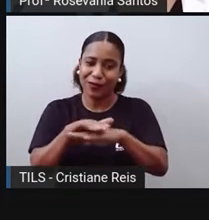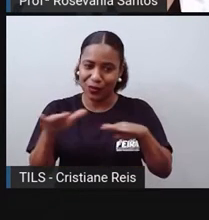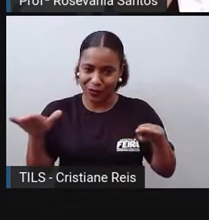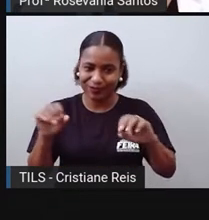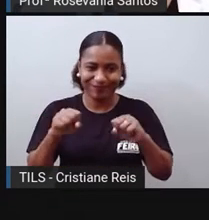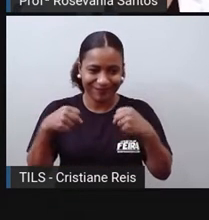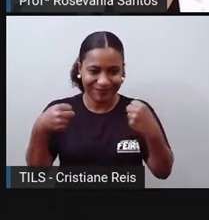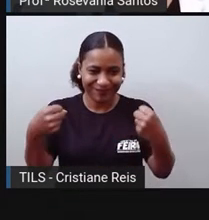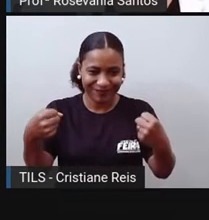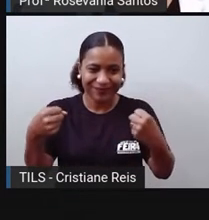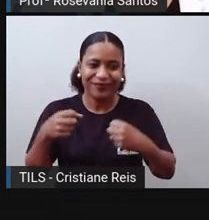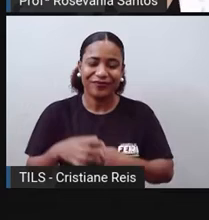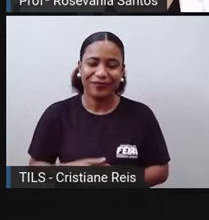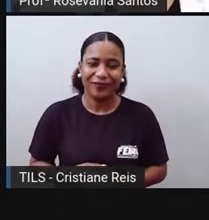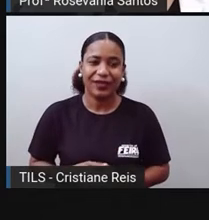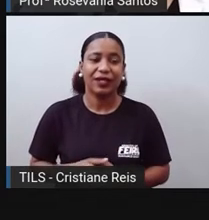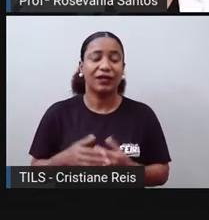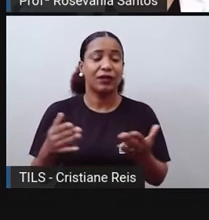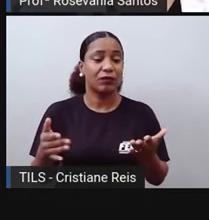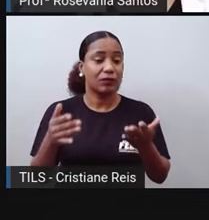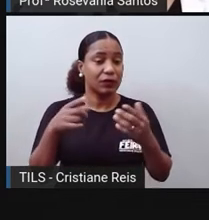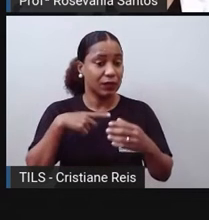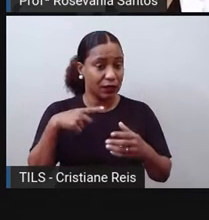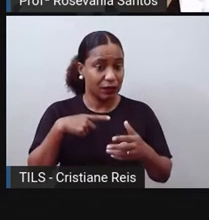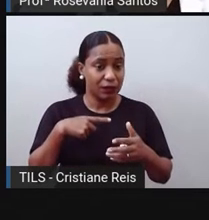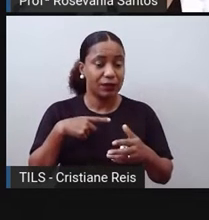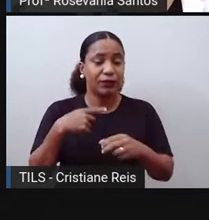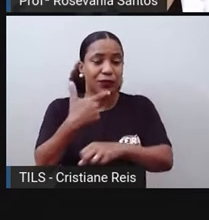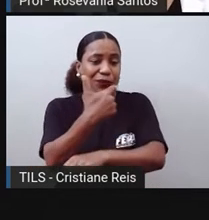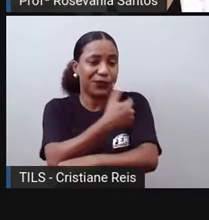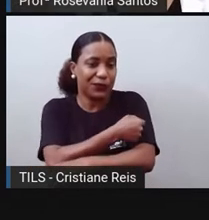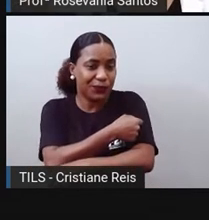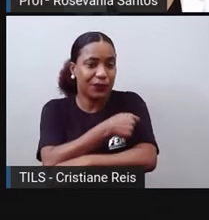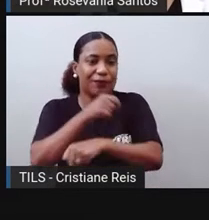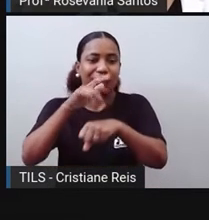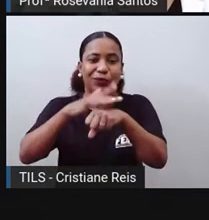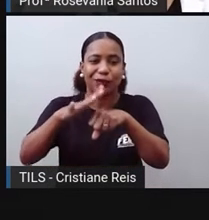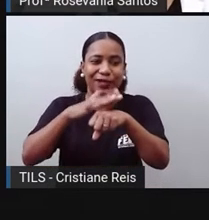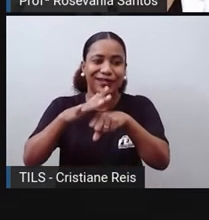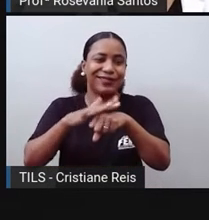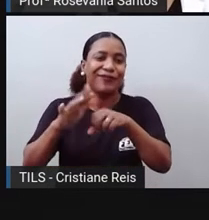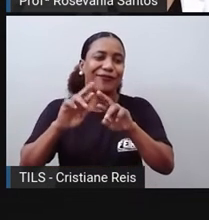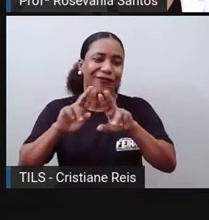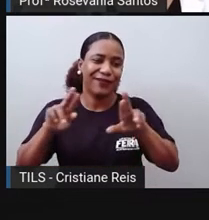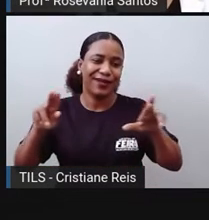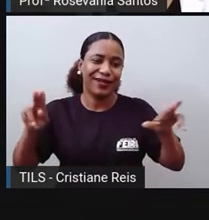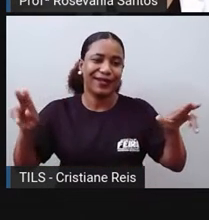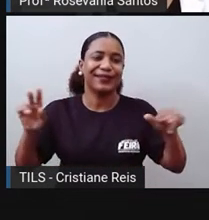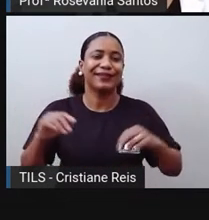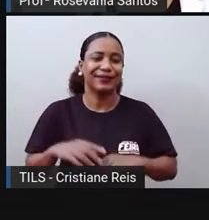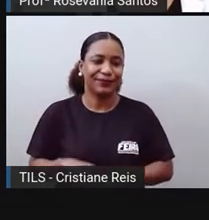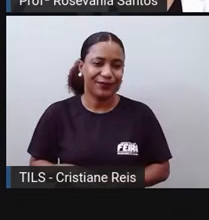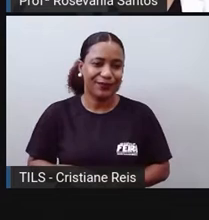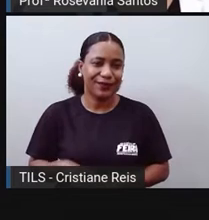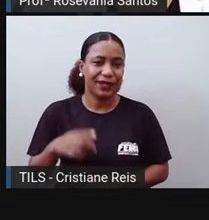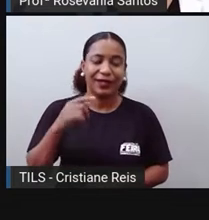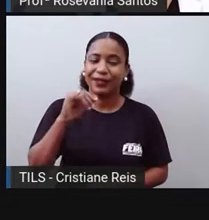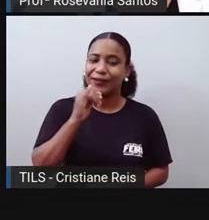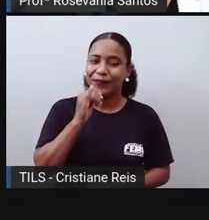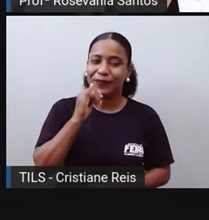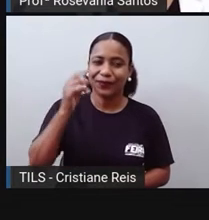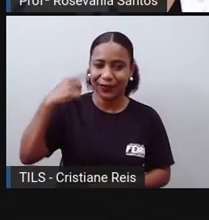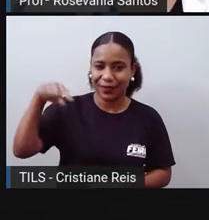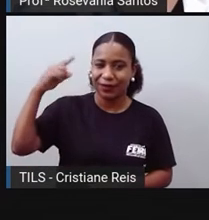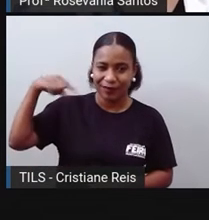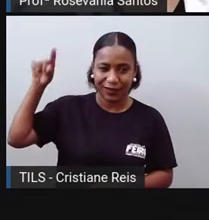tratamento de doenças. Então, como, por exemplo, no passado, muita gente